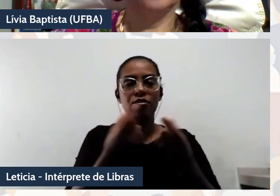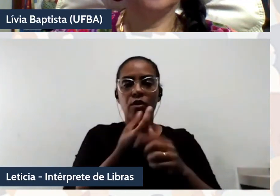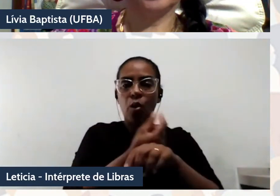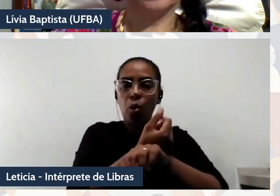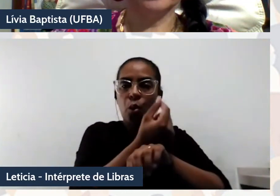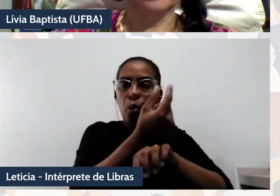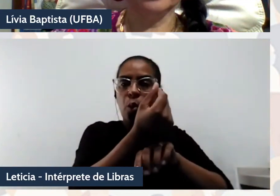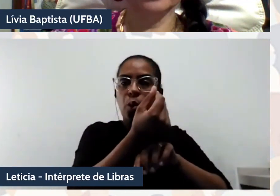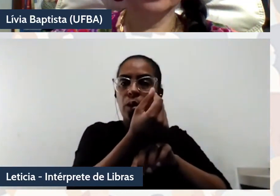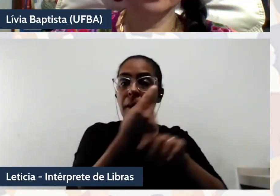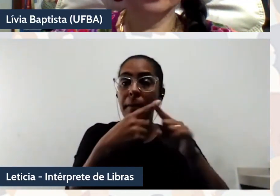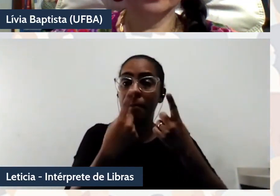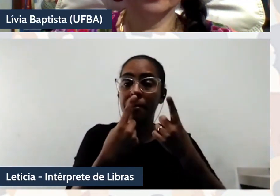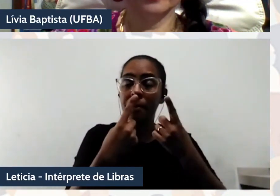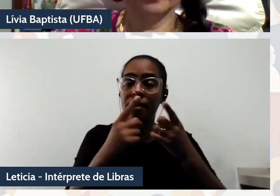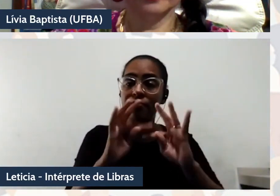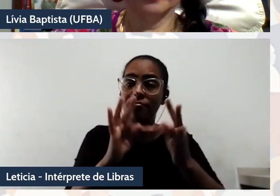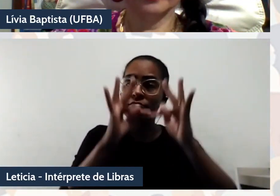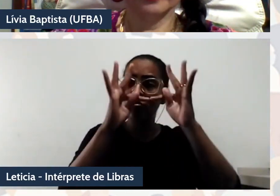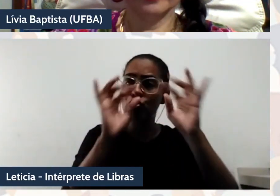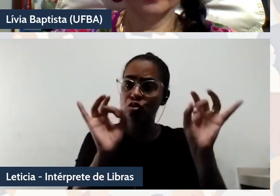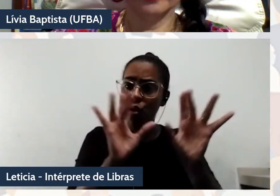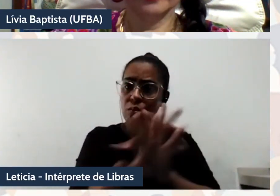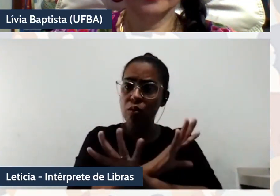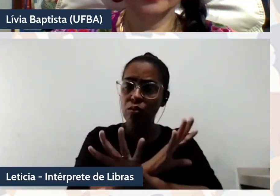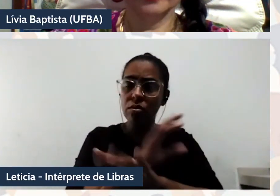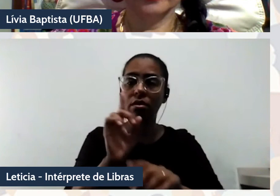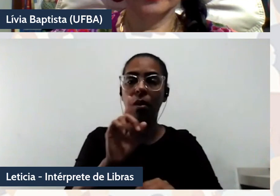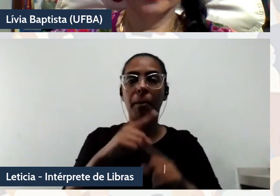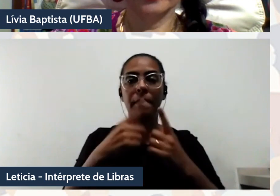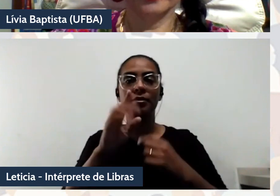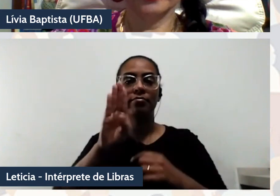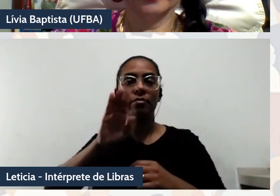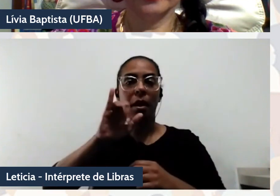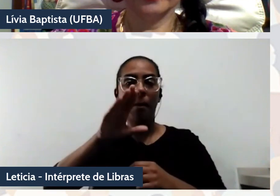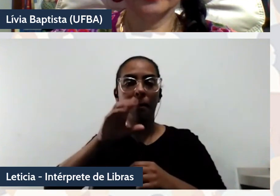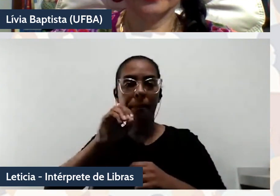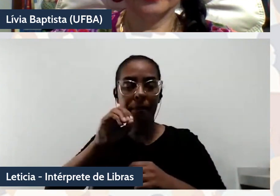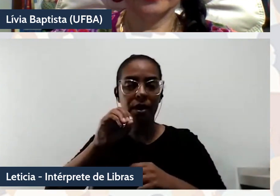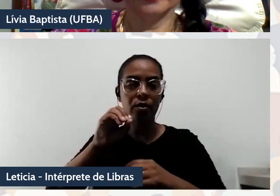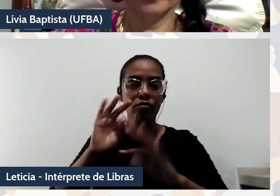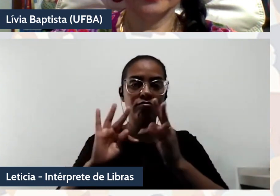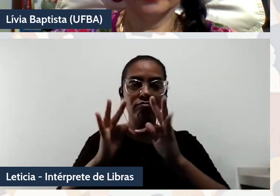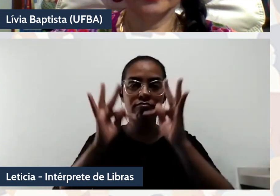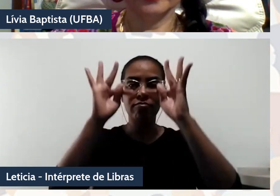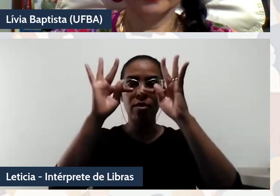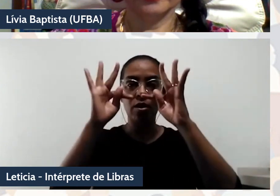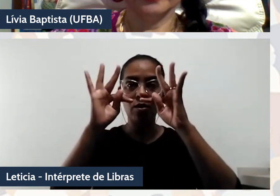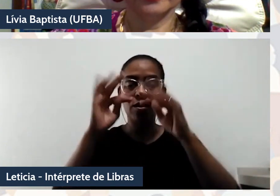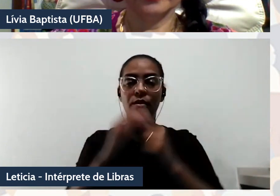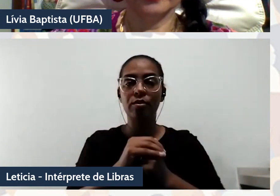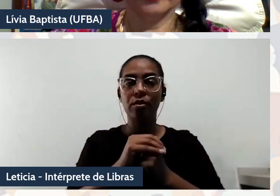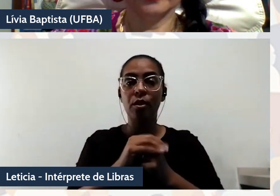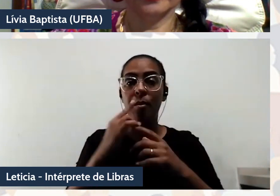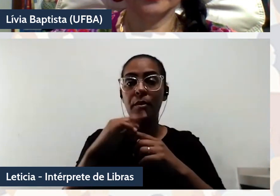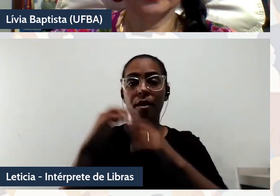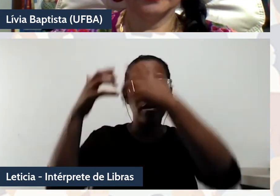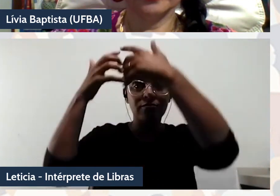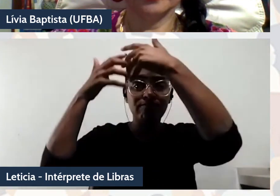-biocapitalismo e, às vezes, somático, somativo-cognitivo, né, somático-cognitivo, porque